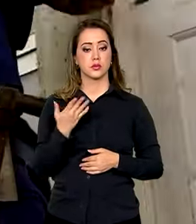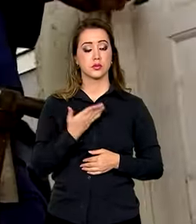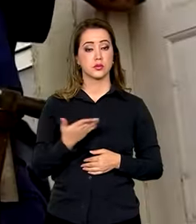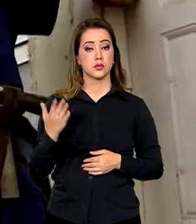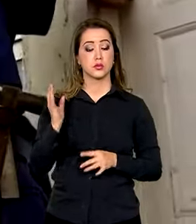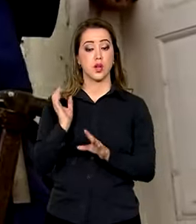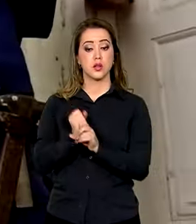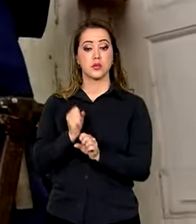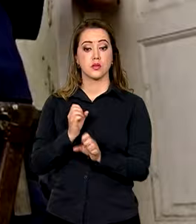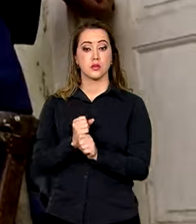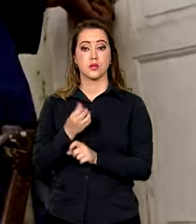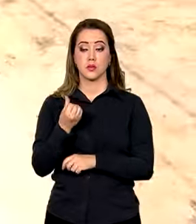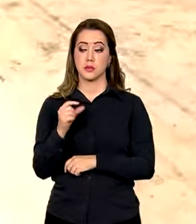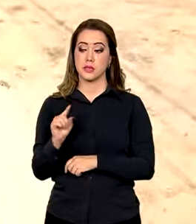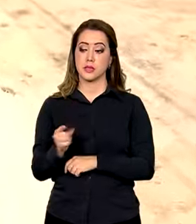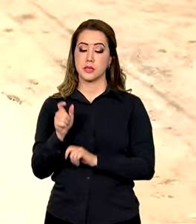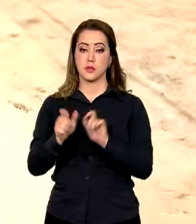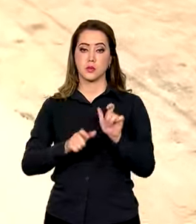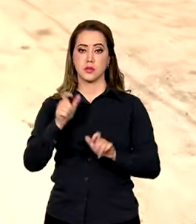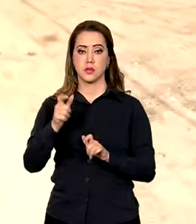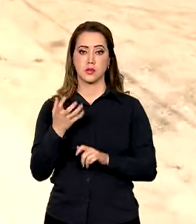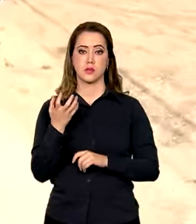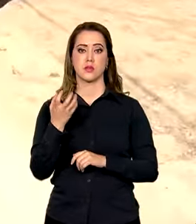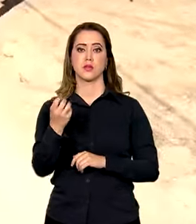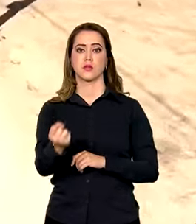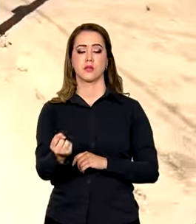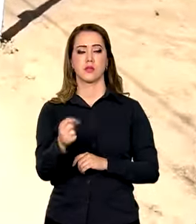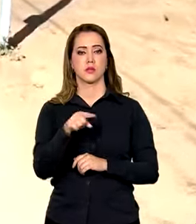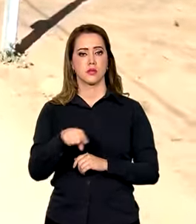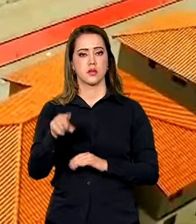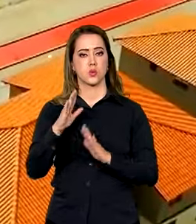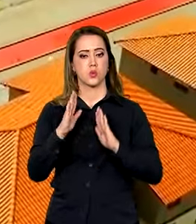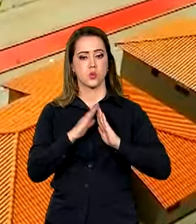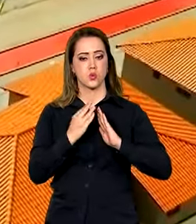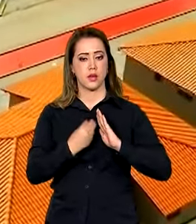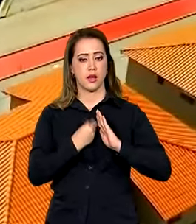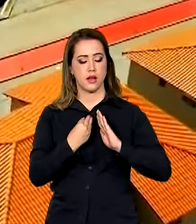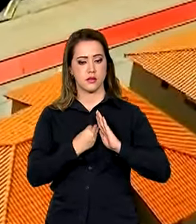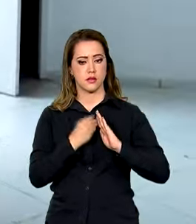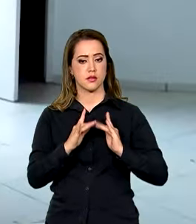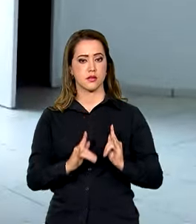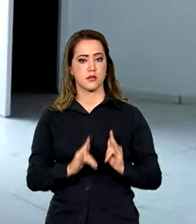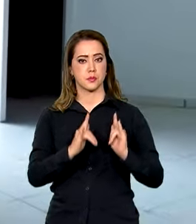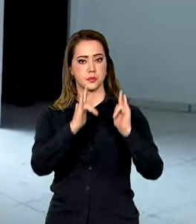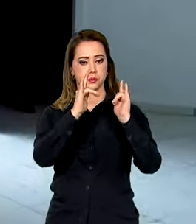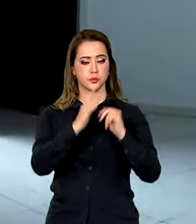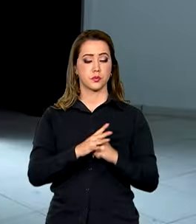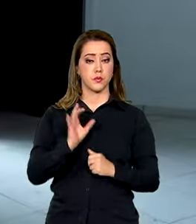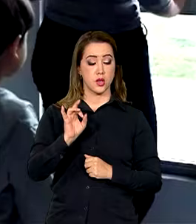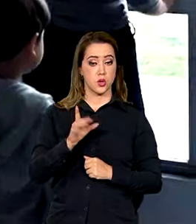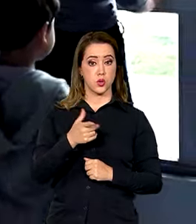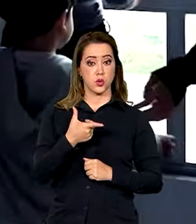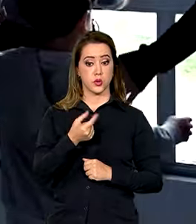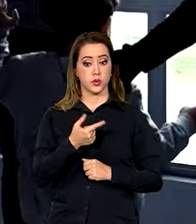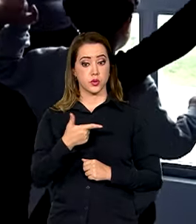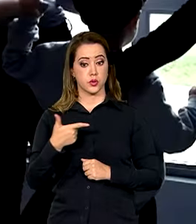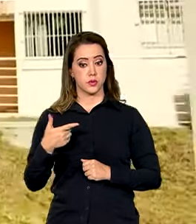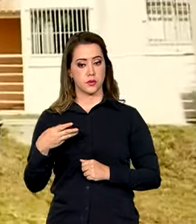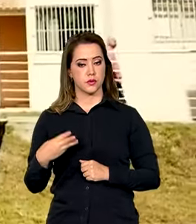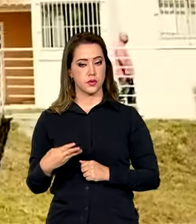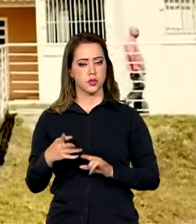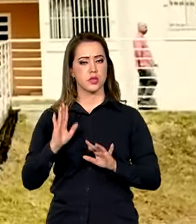um saldo de 6 mil pessoas beneficiadas com casas e apartamentos. Só em 2023